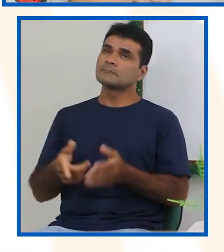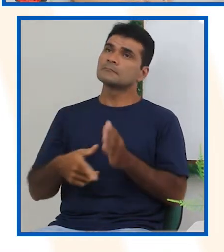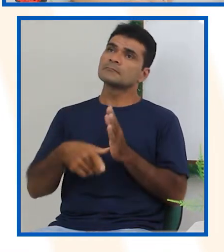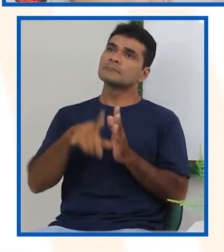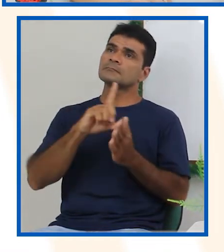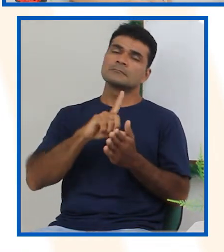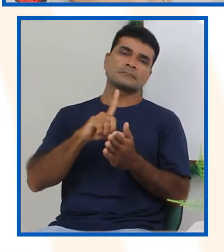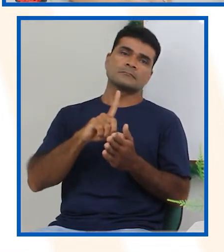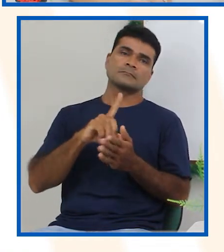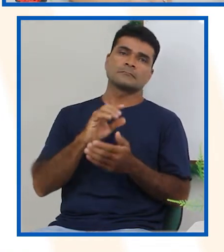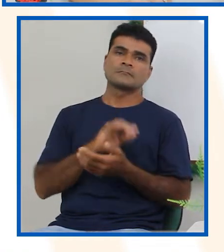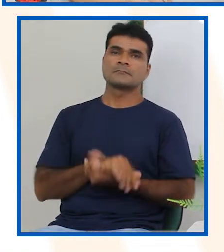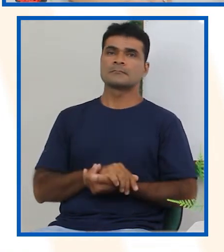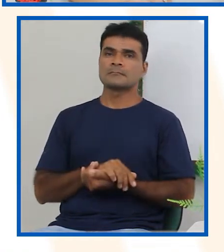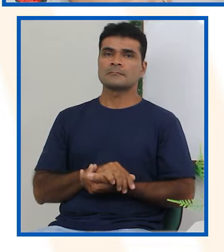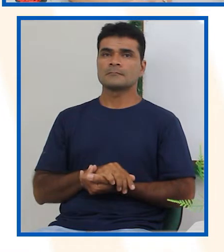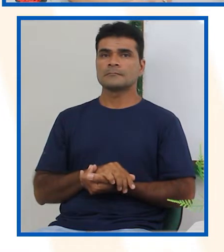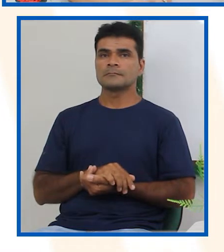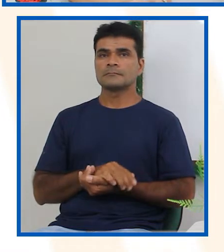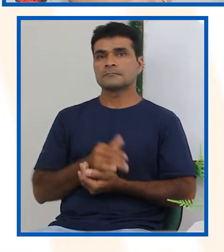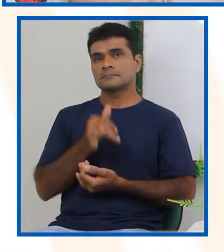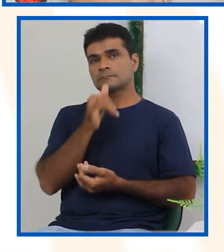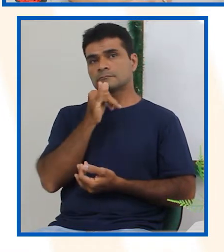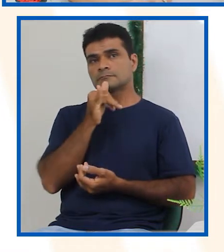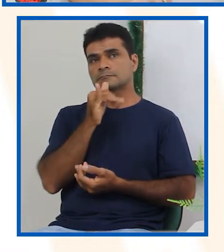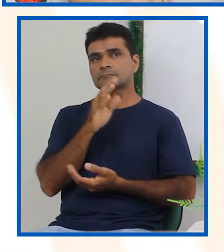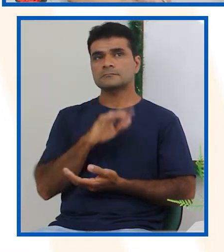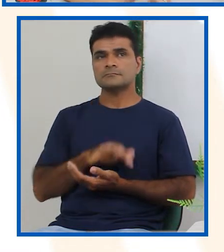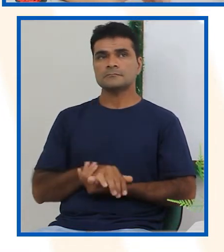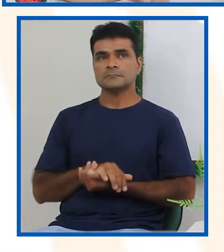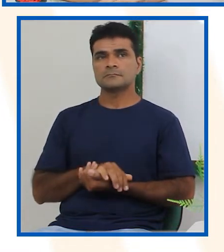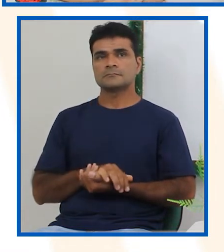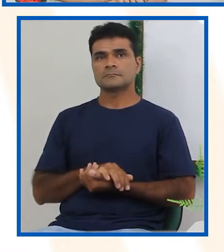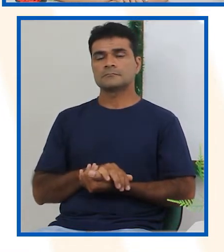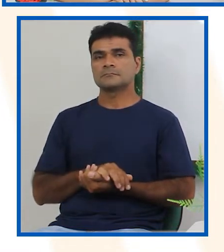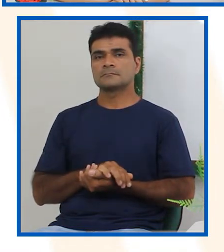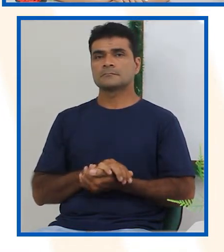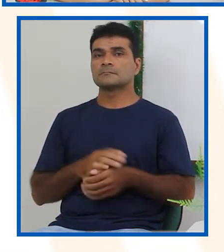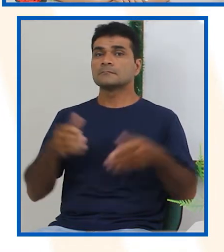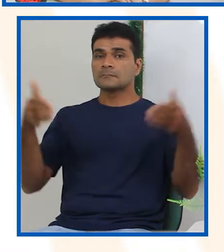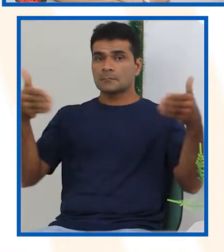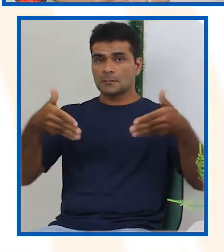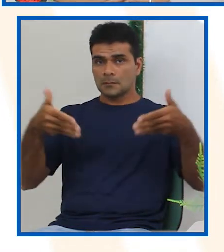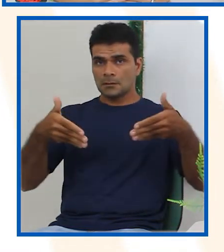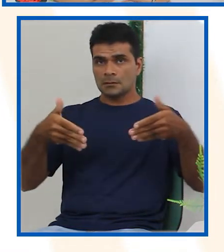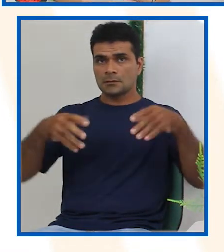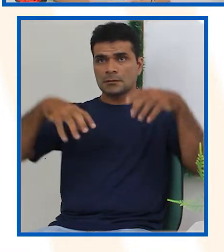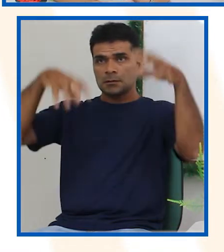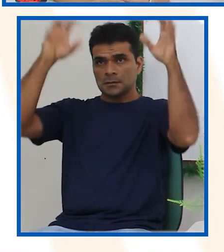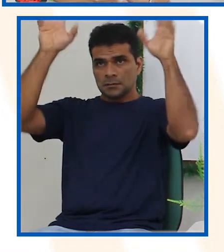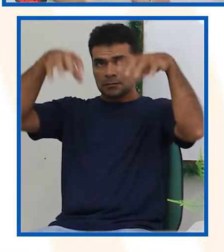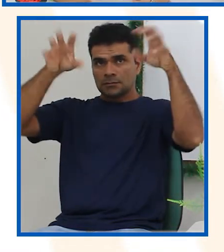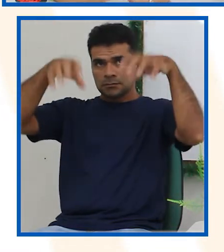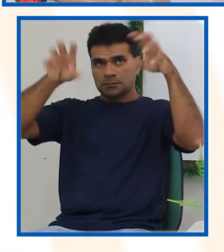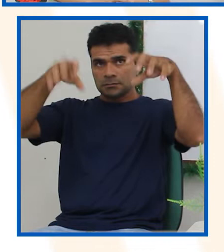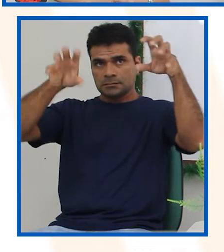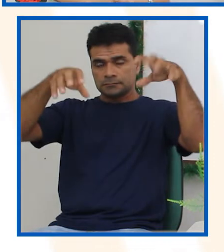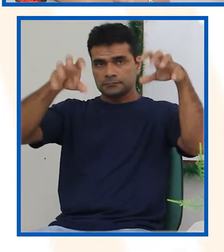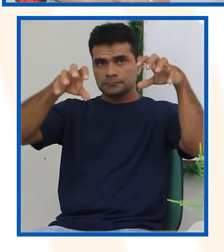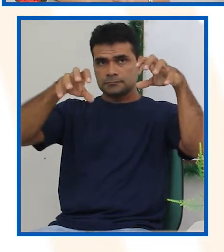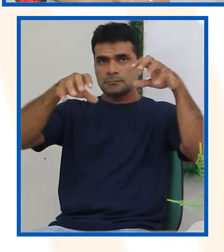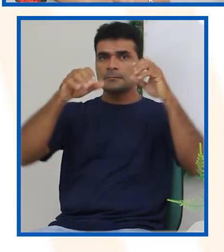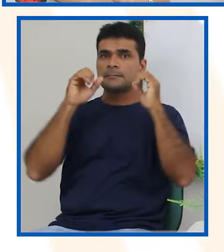Olha só. É provável ou improvável que hoje chova? Vocês acham que é provável ou